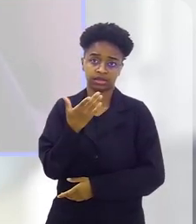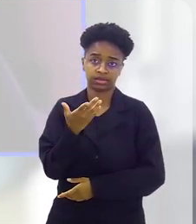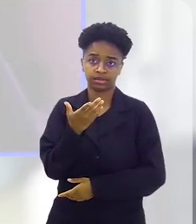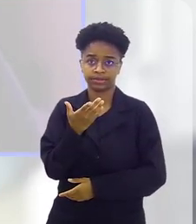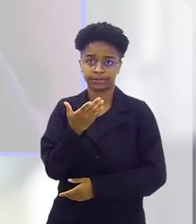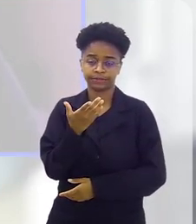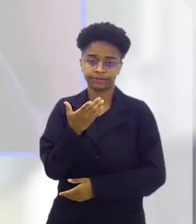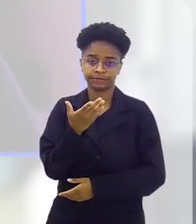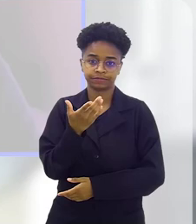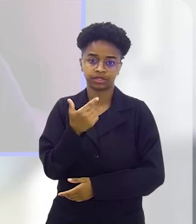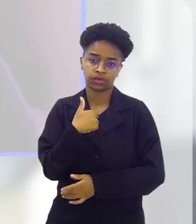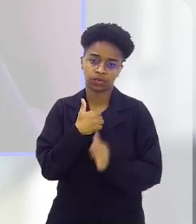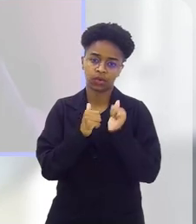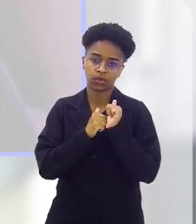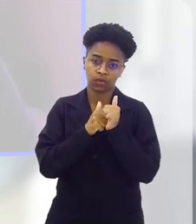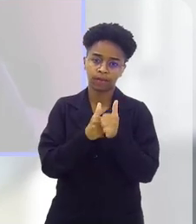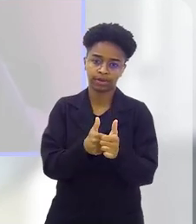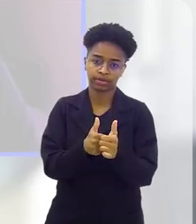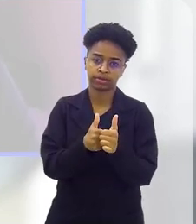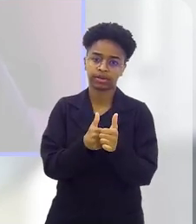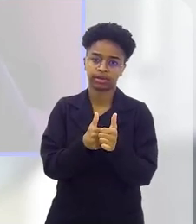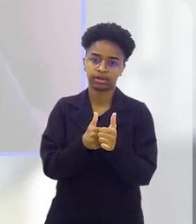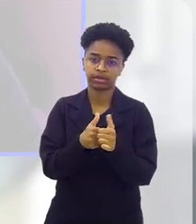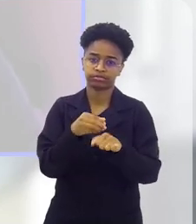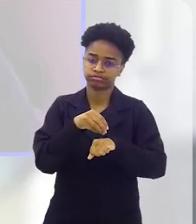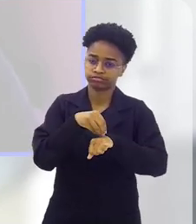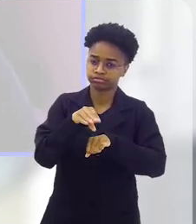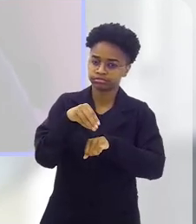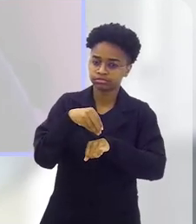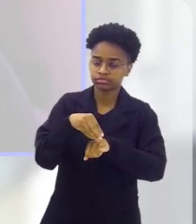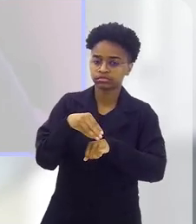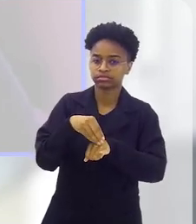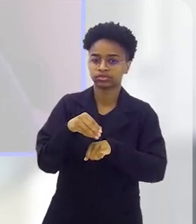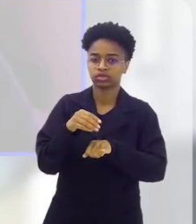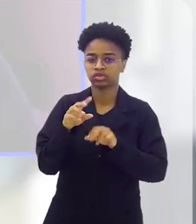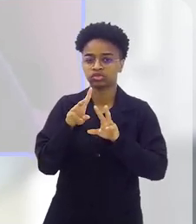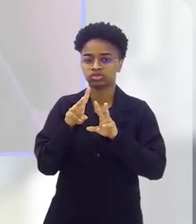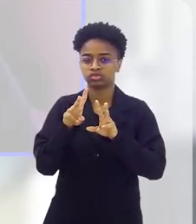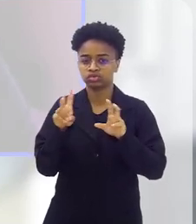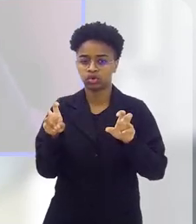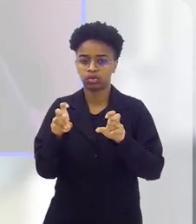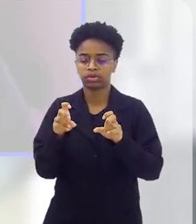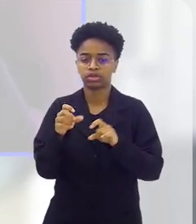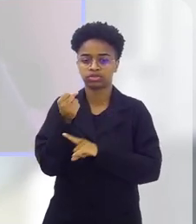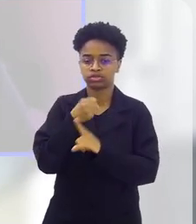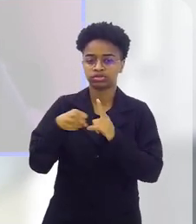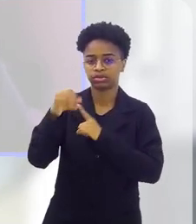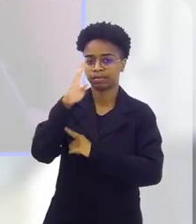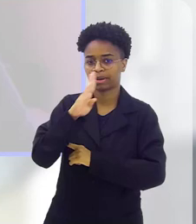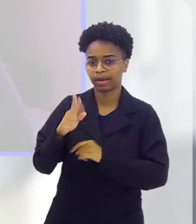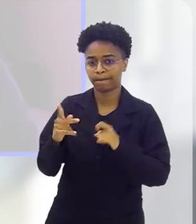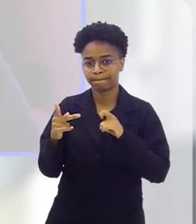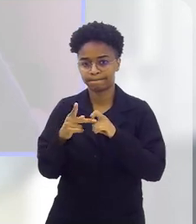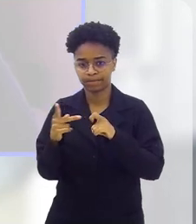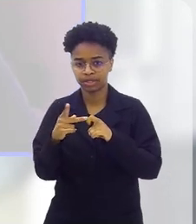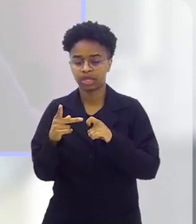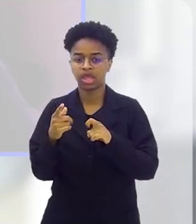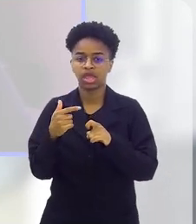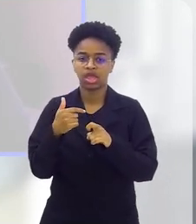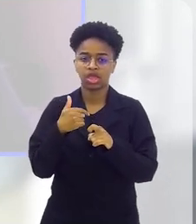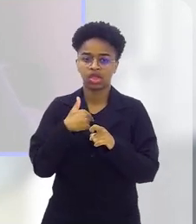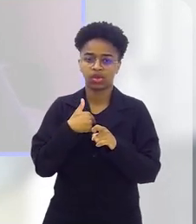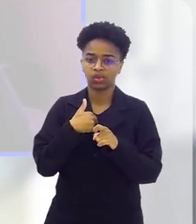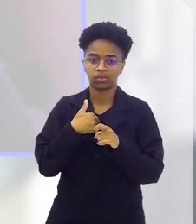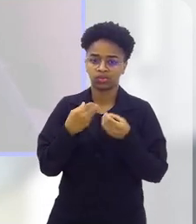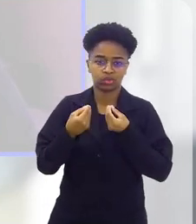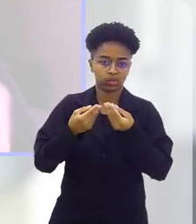questão, acompanhei bastante essa recomendação da Sociedade Brasileira de Pediatria, zero tela